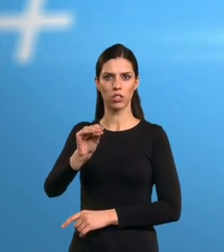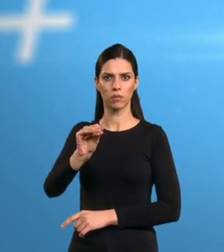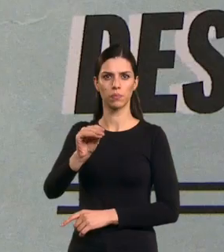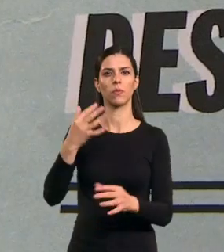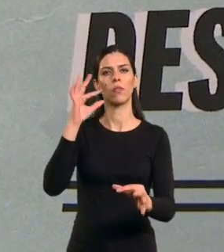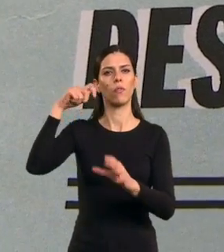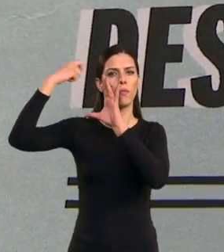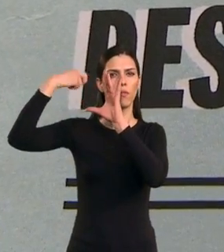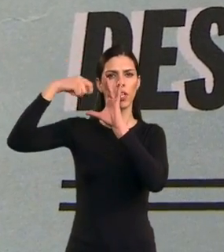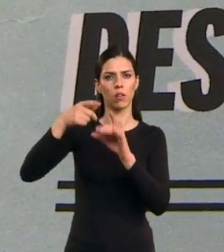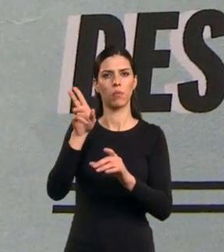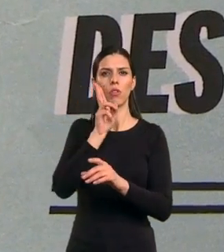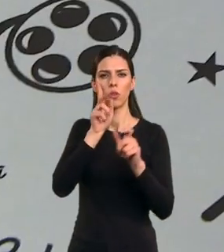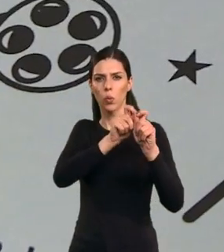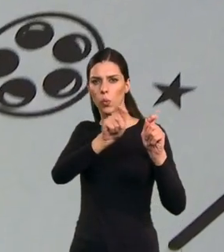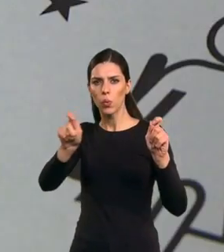Rendezvous de Francovares.